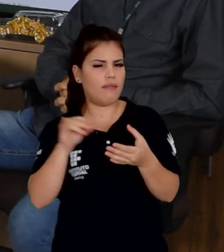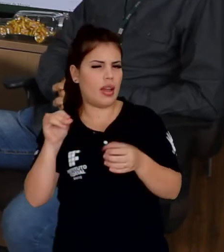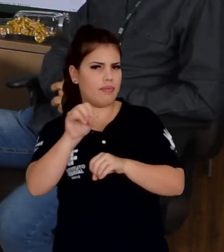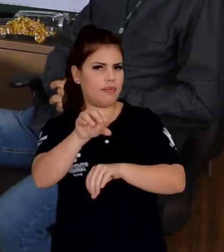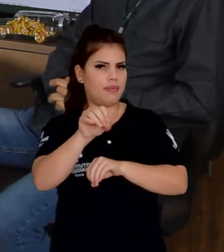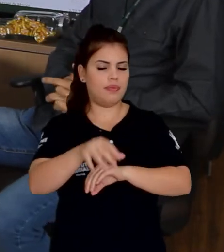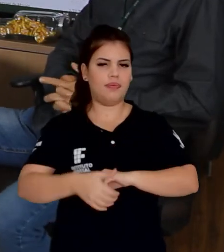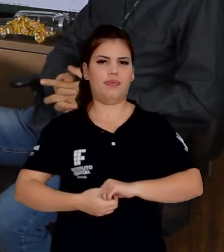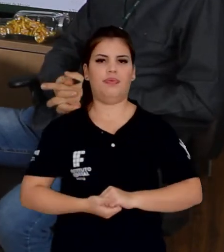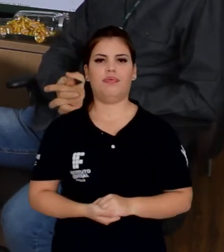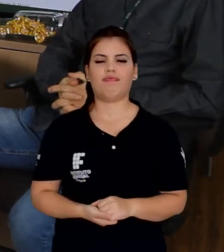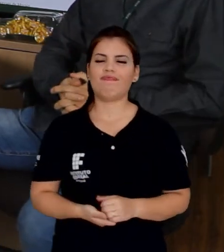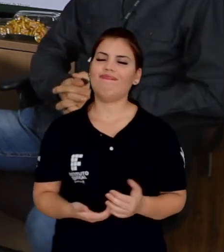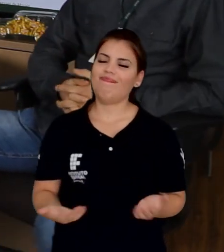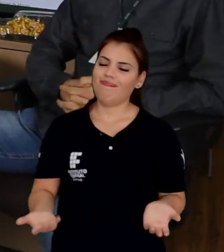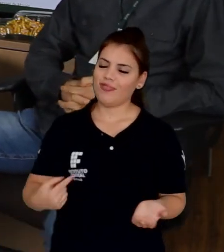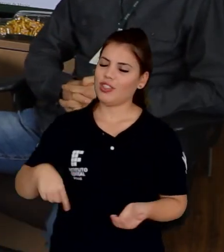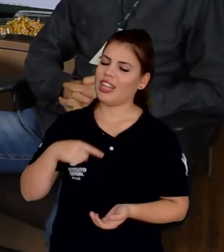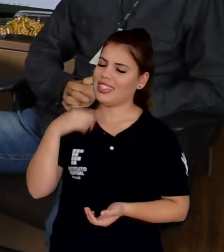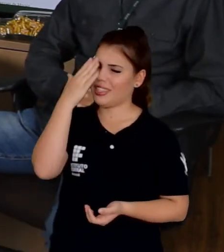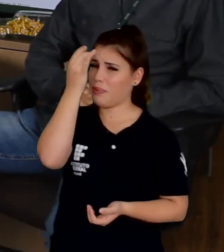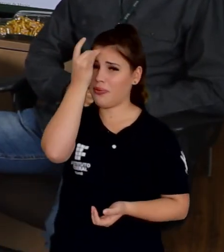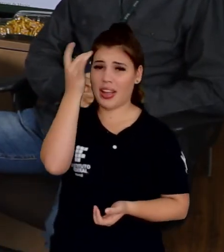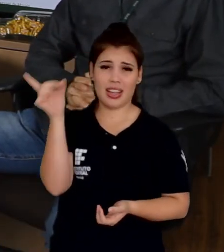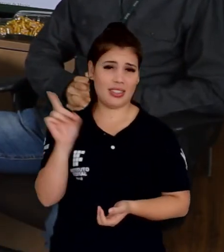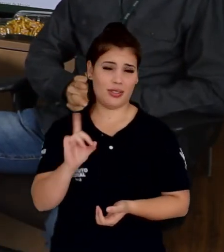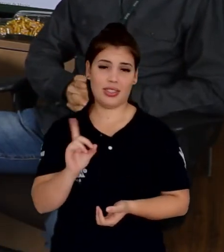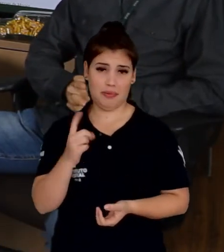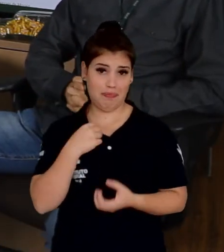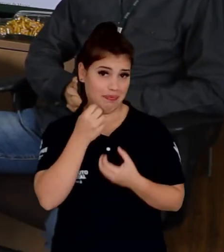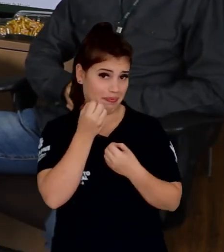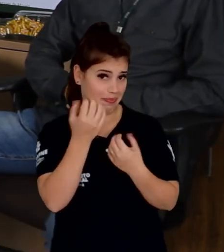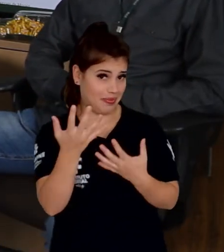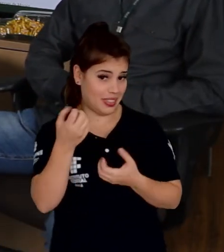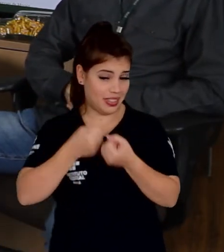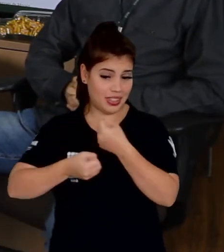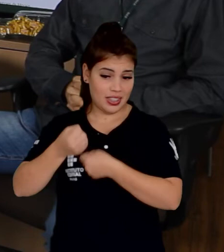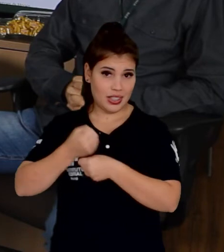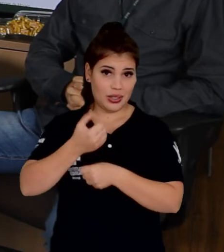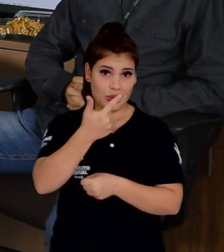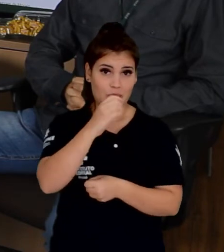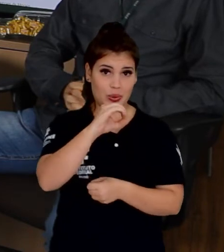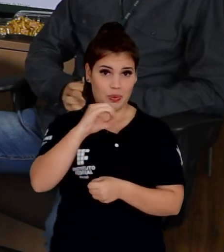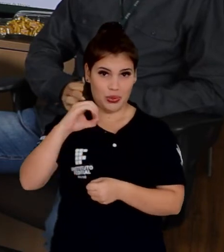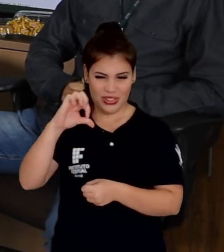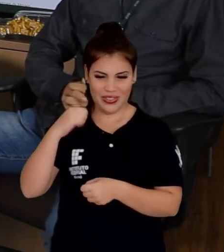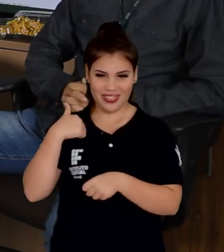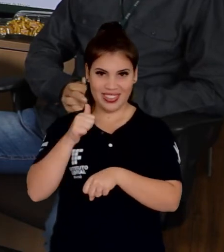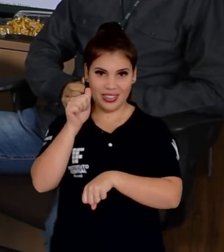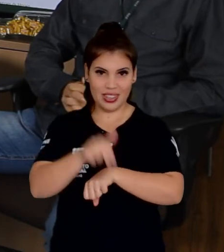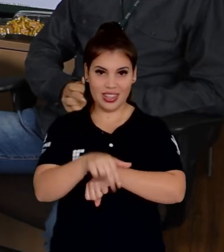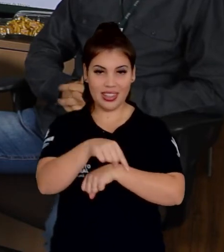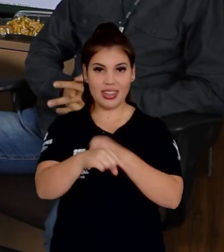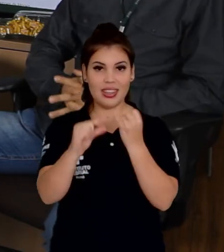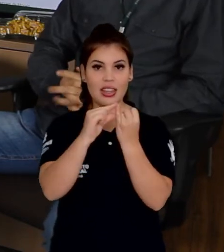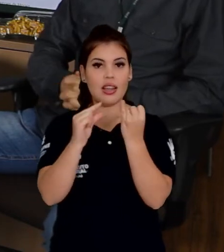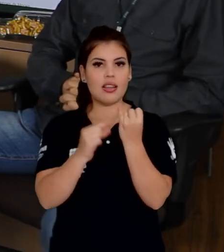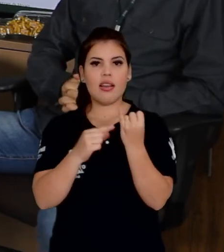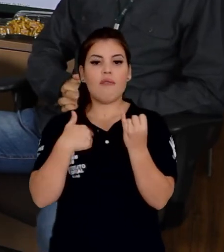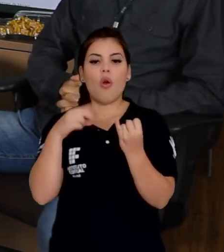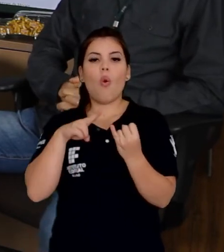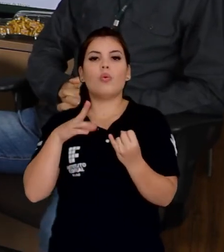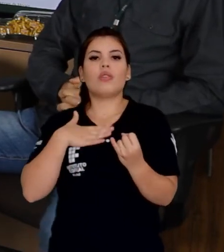a gente sabe que não é fácil, né? Eu confesso para vocês que desde 2009, quando eu entrei no estúdio, eu passei a usar o e-mail